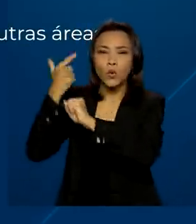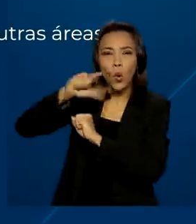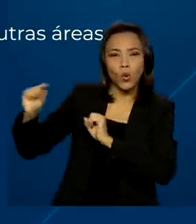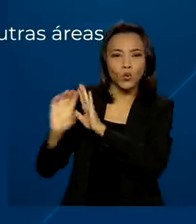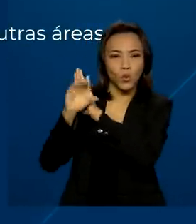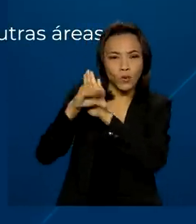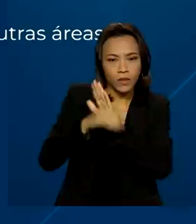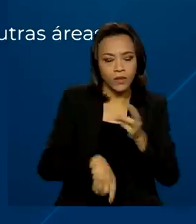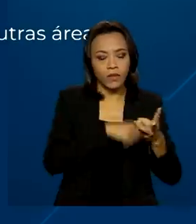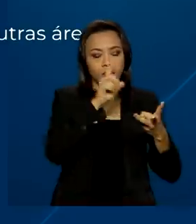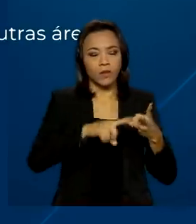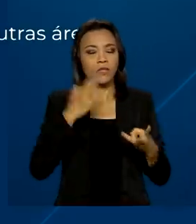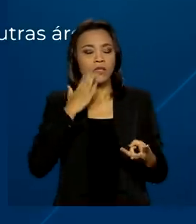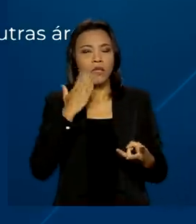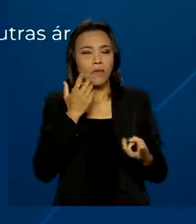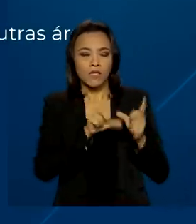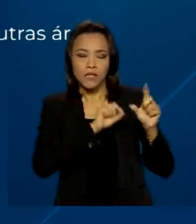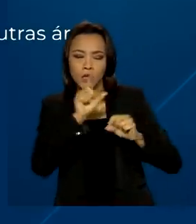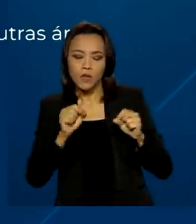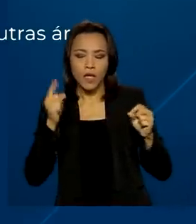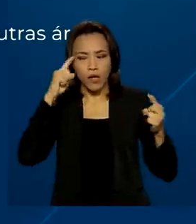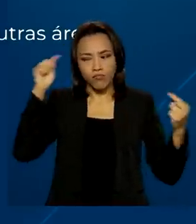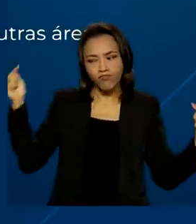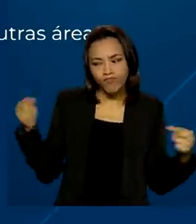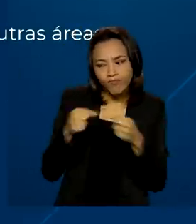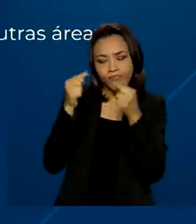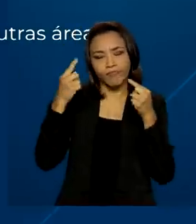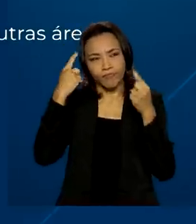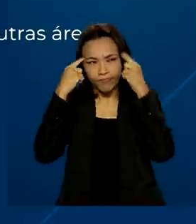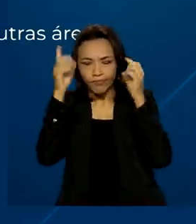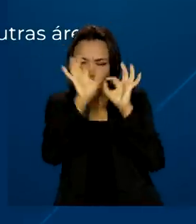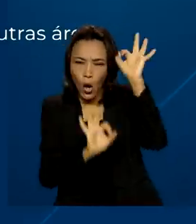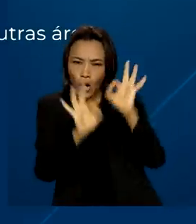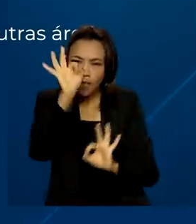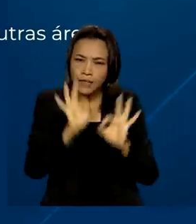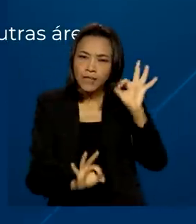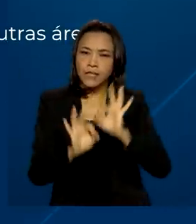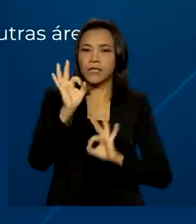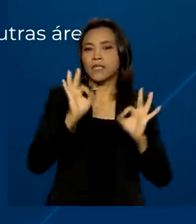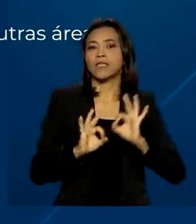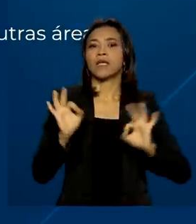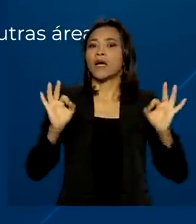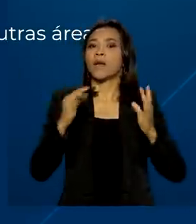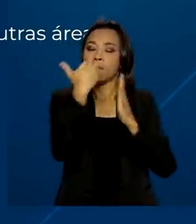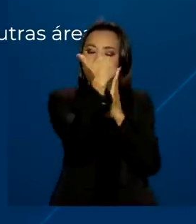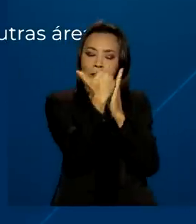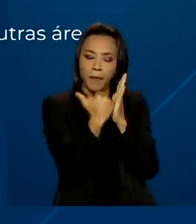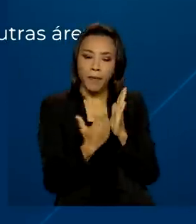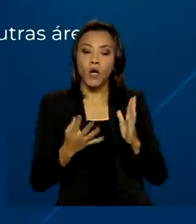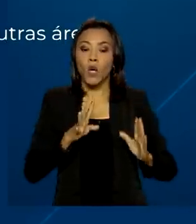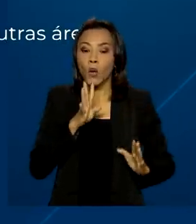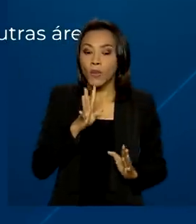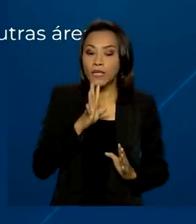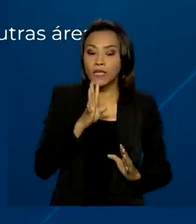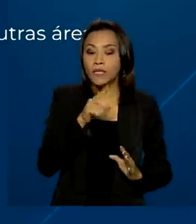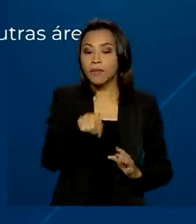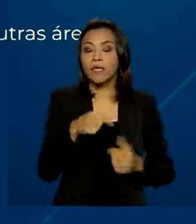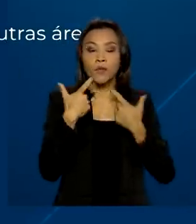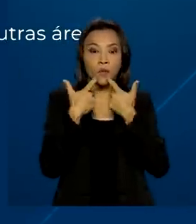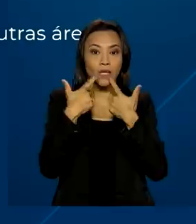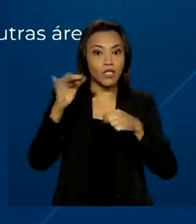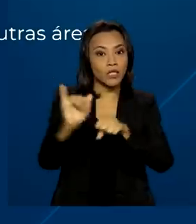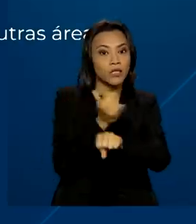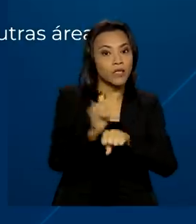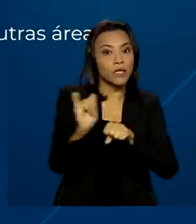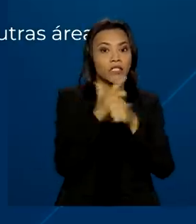habilidade de selecionar, relacionar, organizar e interpretar conteúdos, conhecimento dos mecanismos linguísticos